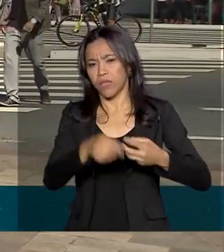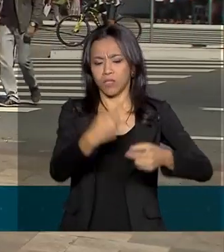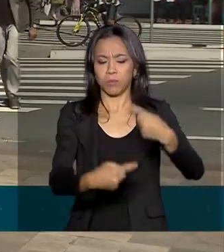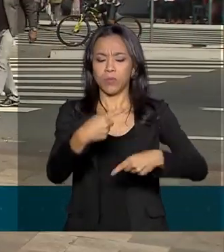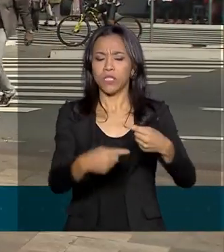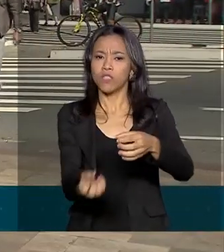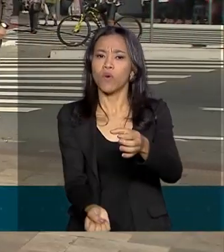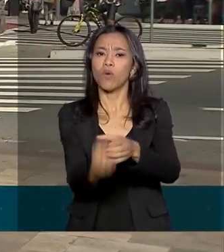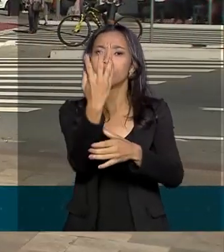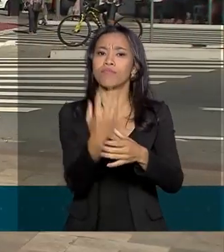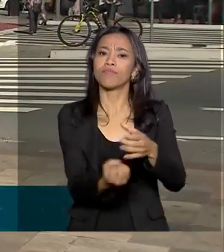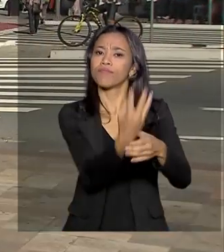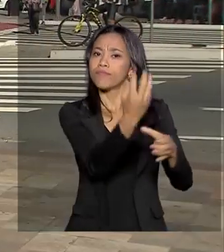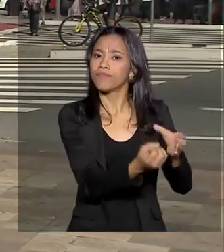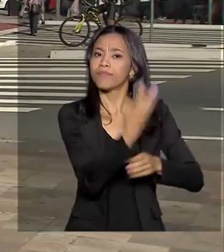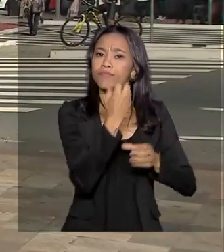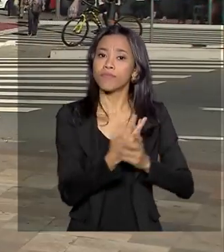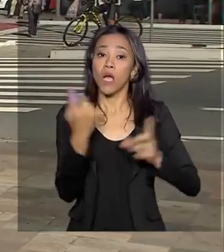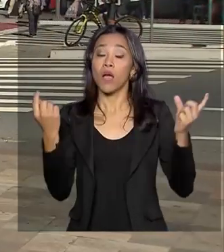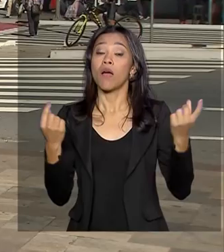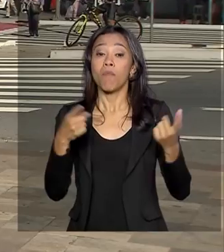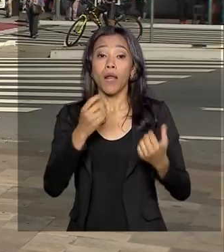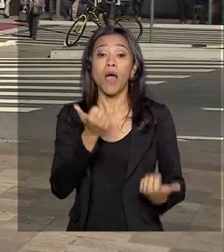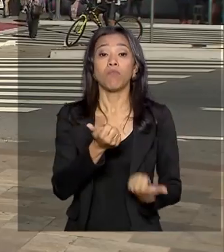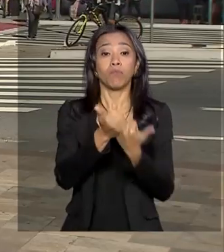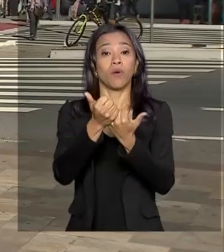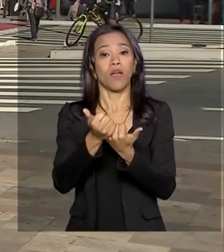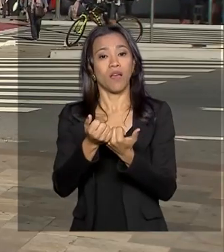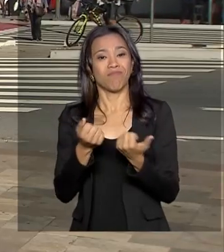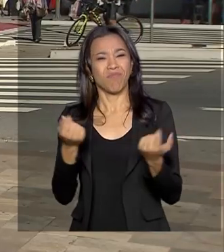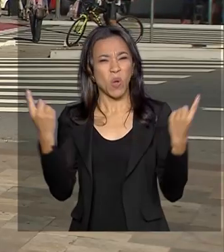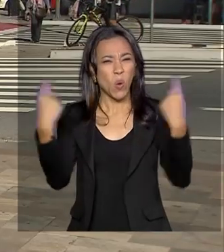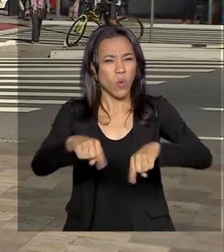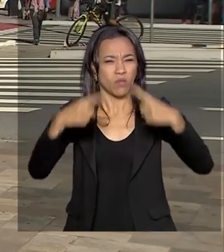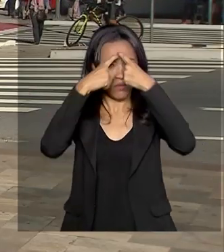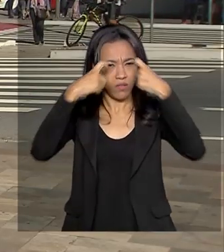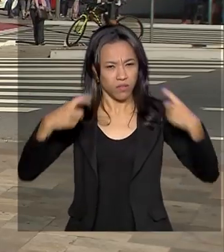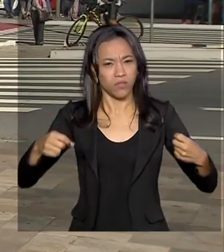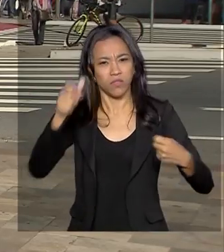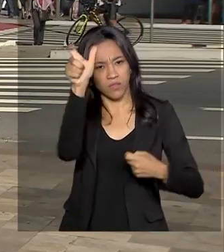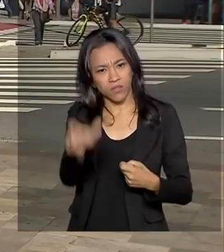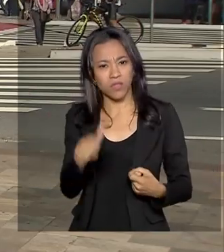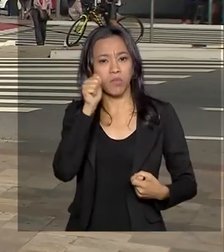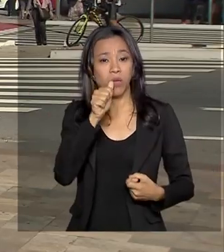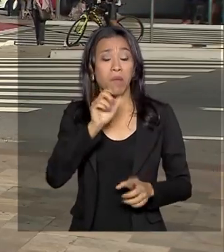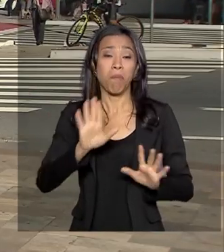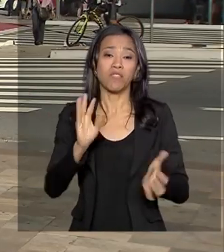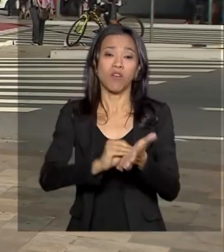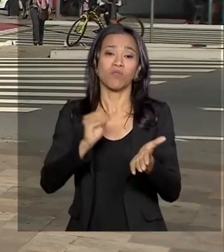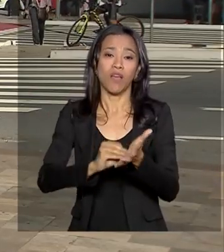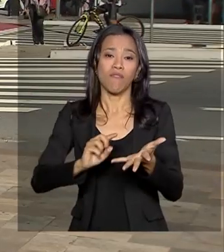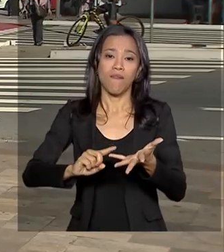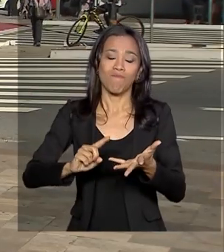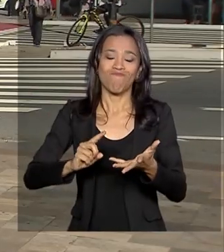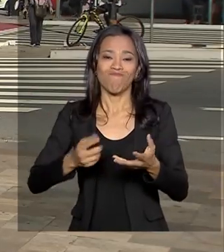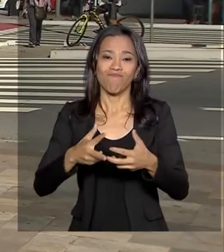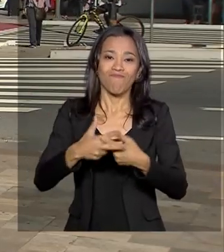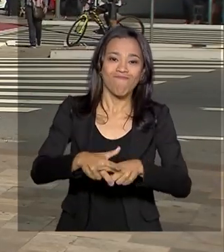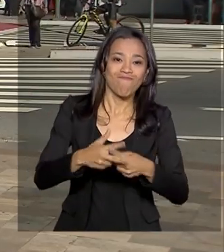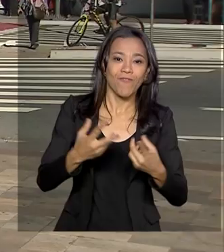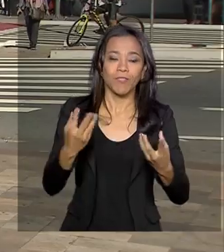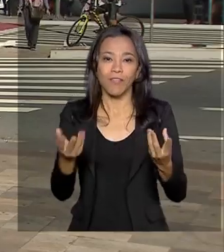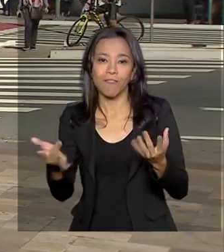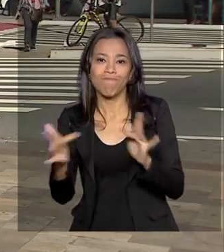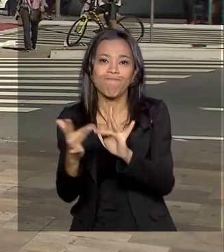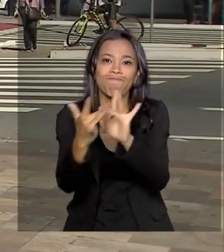implementadas para se combater a violência contra a mulher, mas elas nem sempre puderam ser articuladas. Por isso, o Ministério da Justiça e